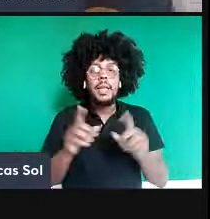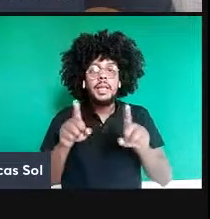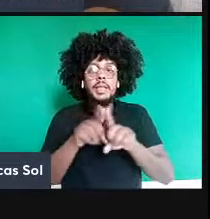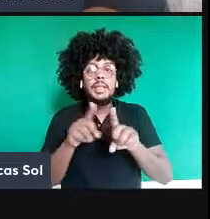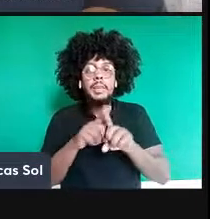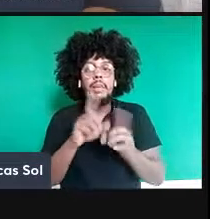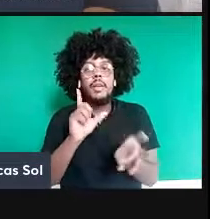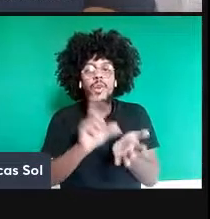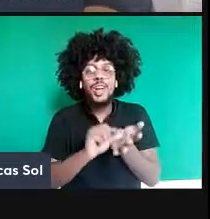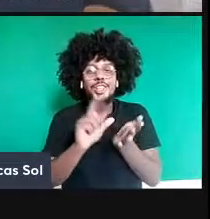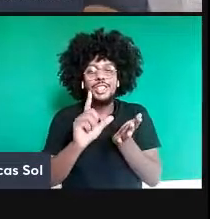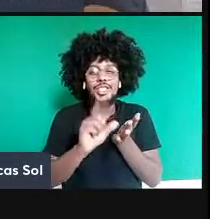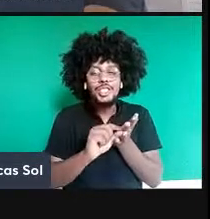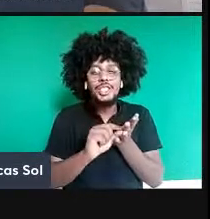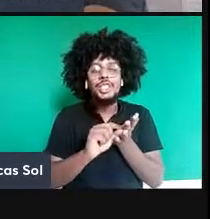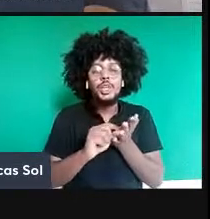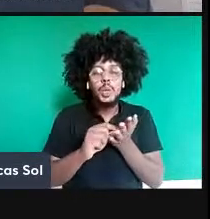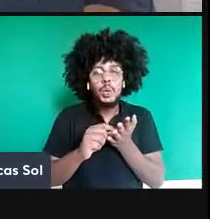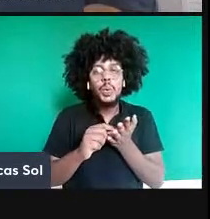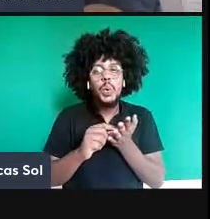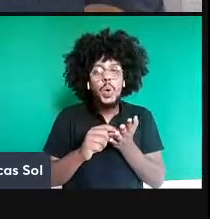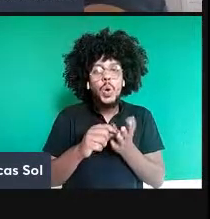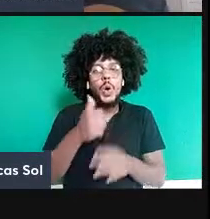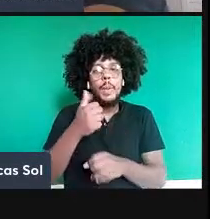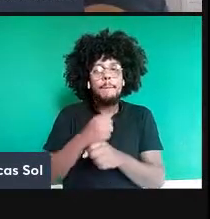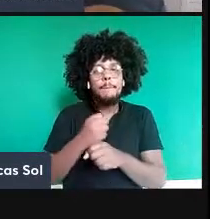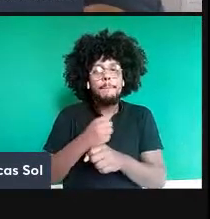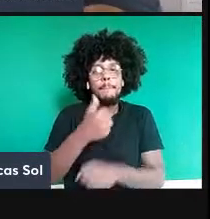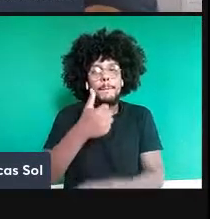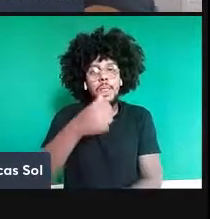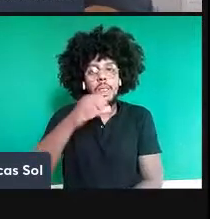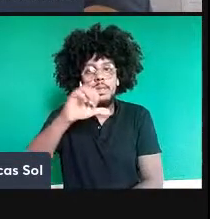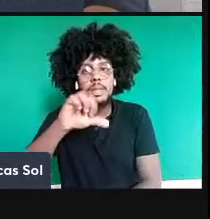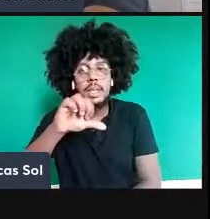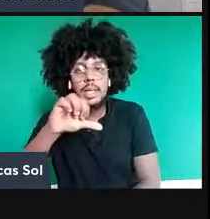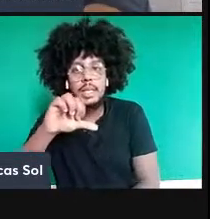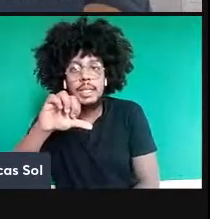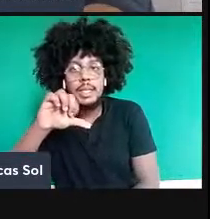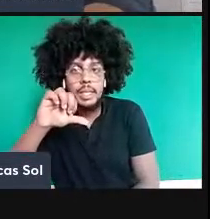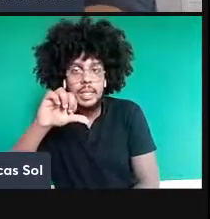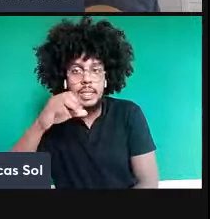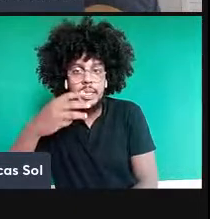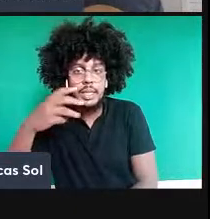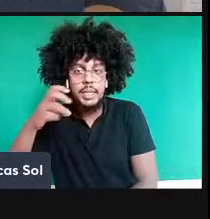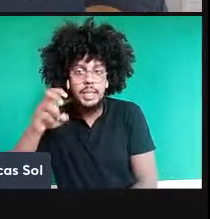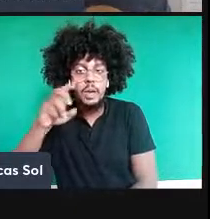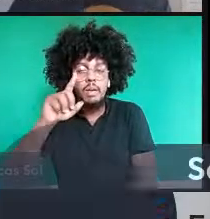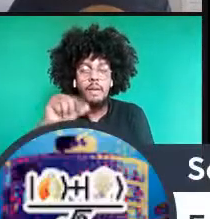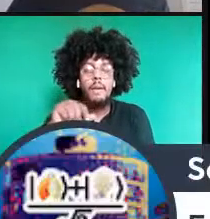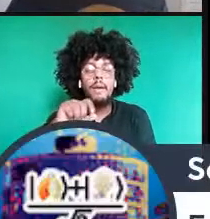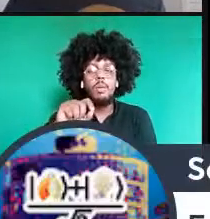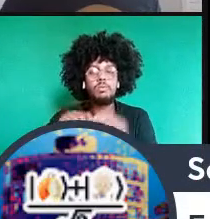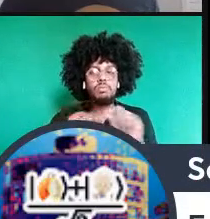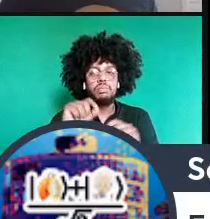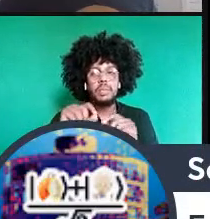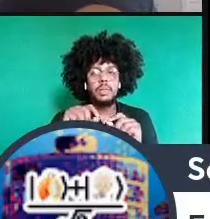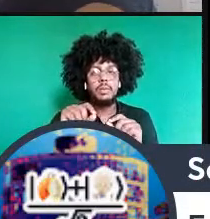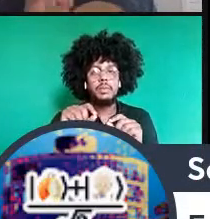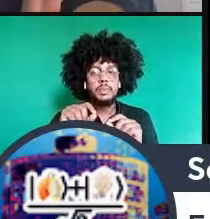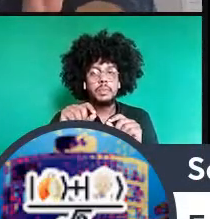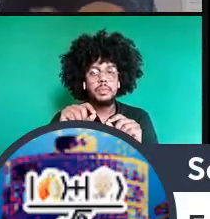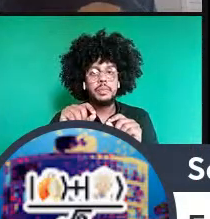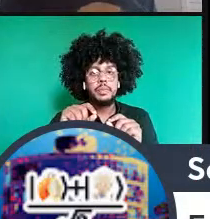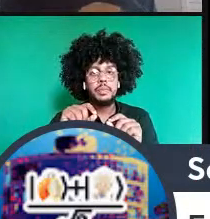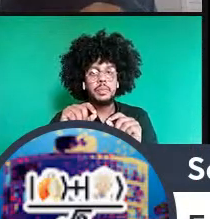1935, dizia que o emaranhamento não é apenas mais um, mas sim o traço característico da mecânica quântica.